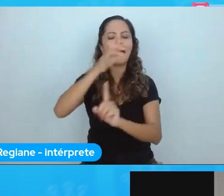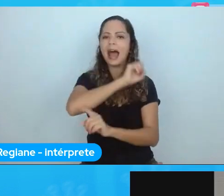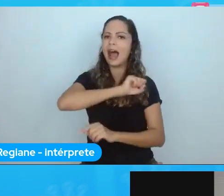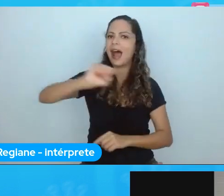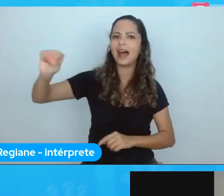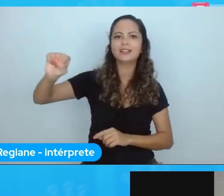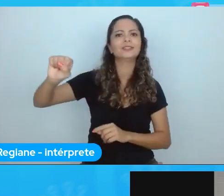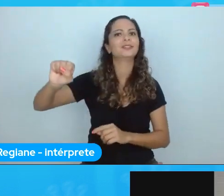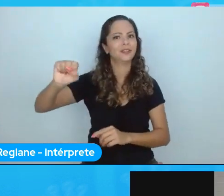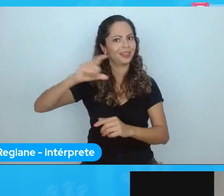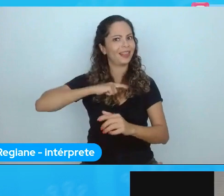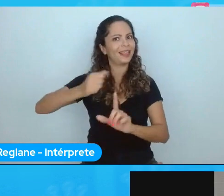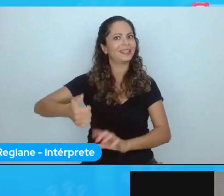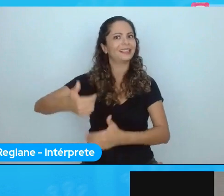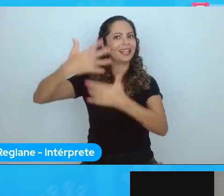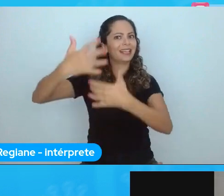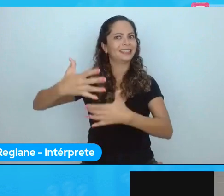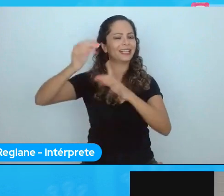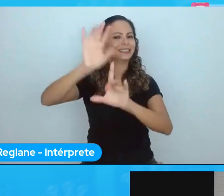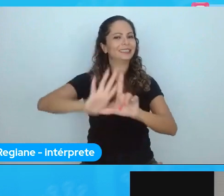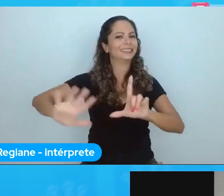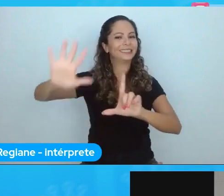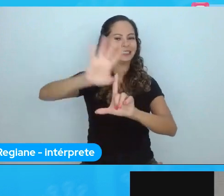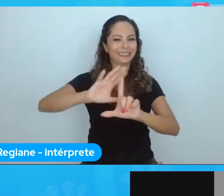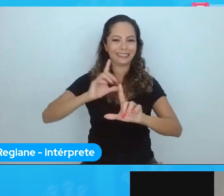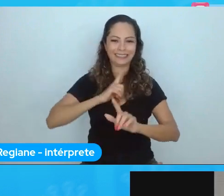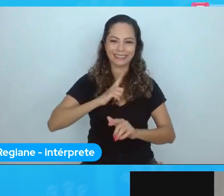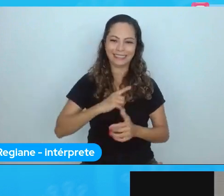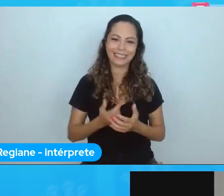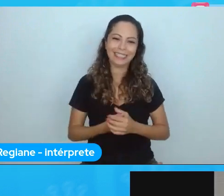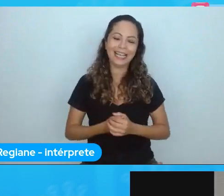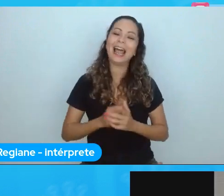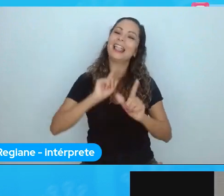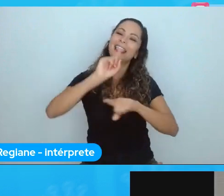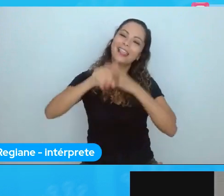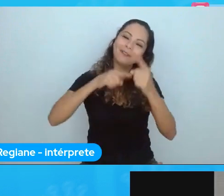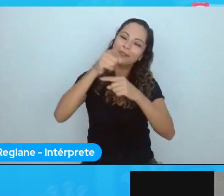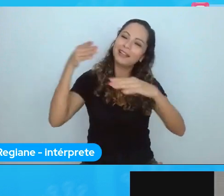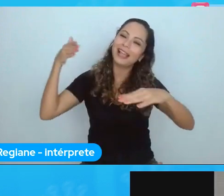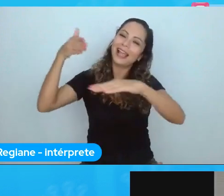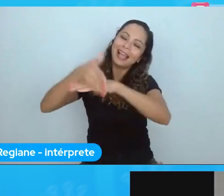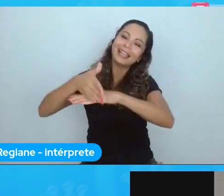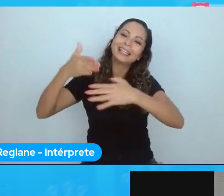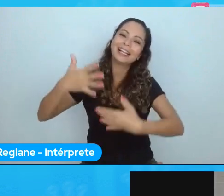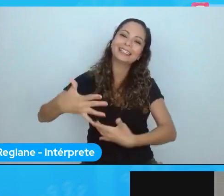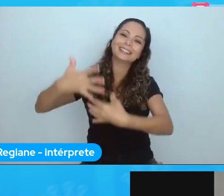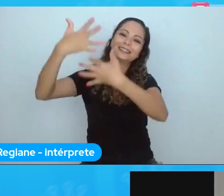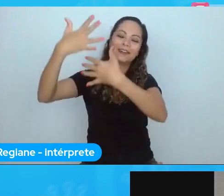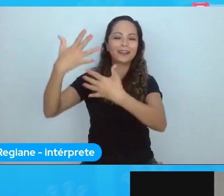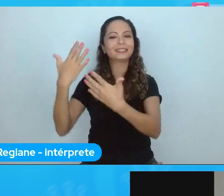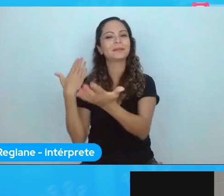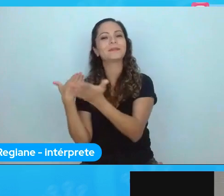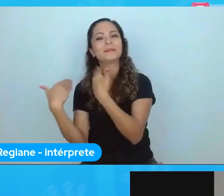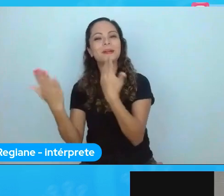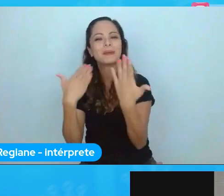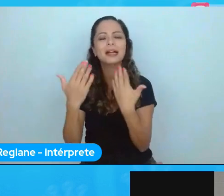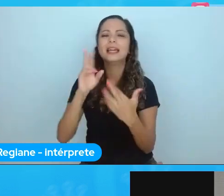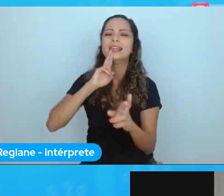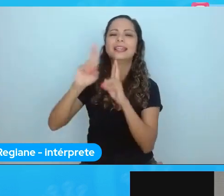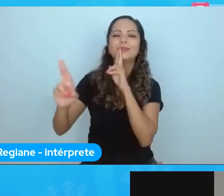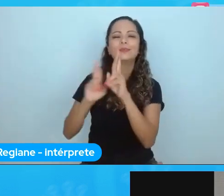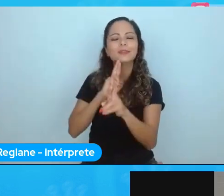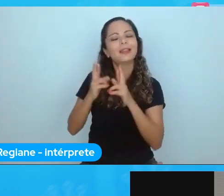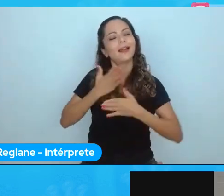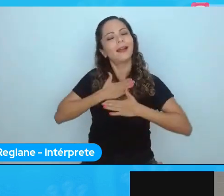Discord, está bombando de comentário. Aí, eu convido você para depois ir lá no Discord, interagir, responder com mais calma a todos.